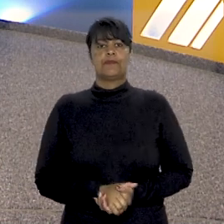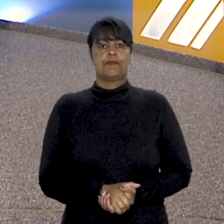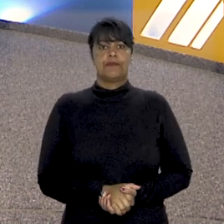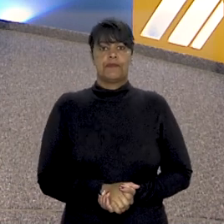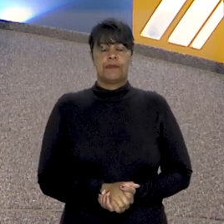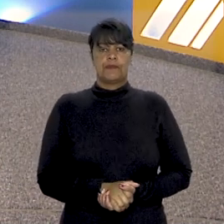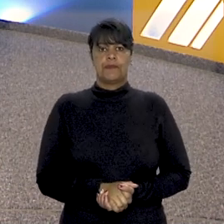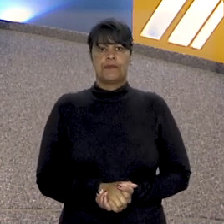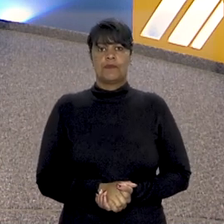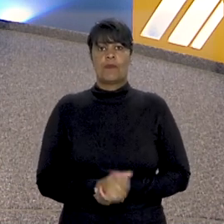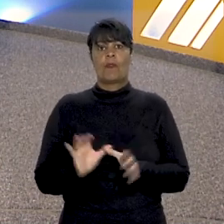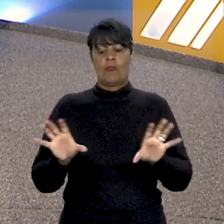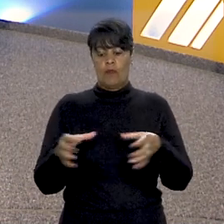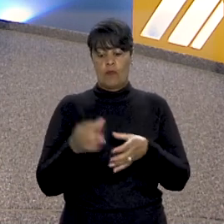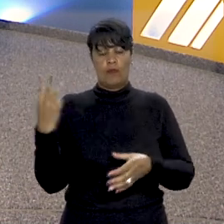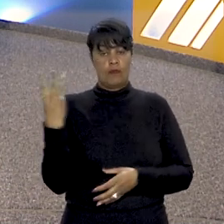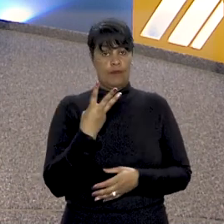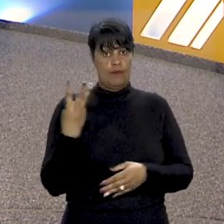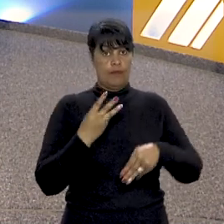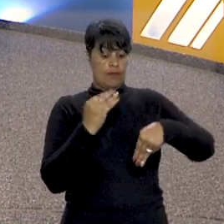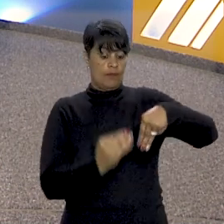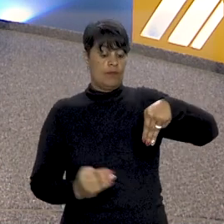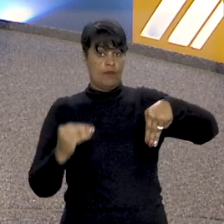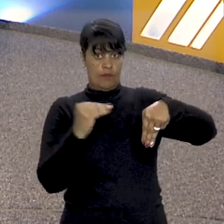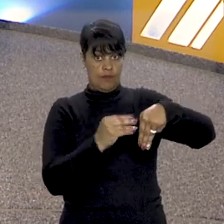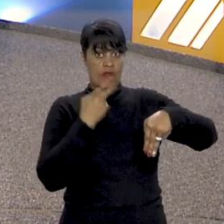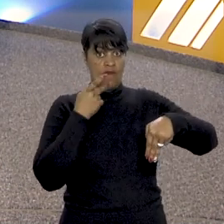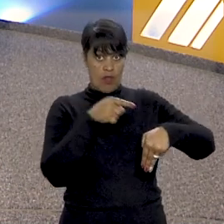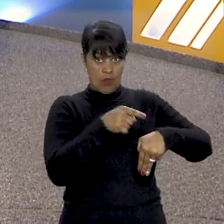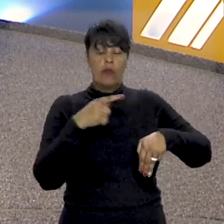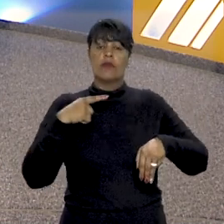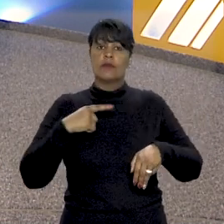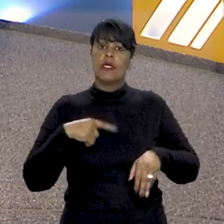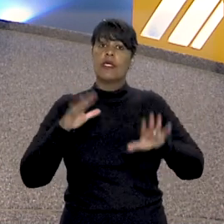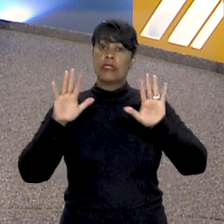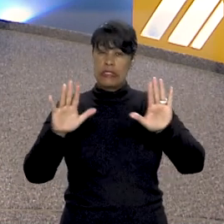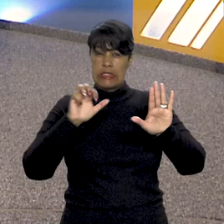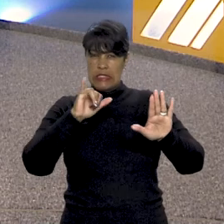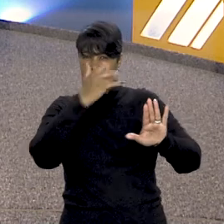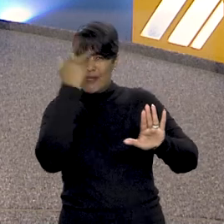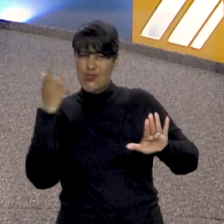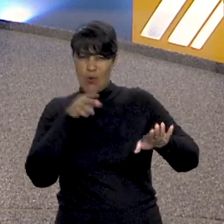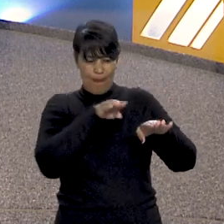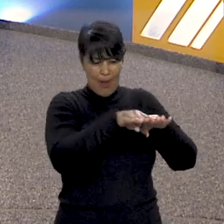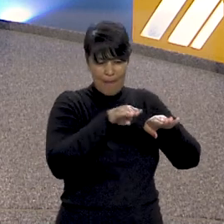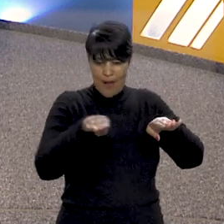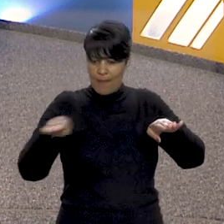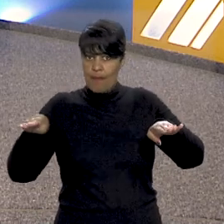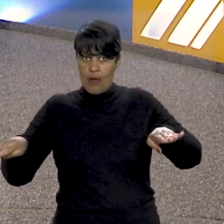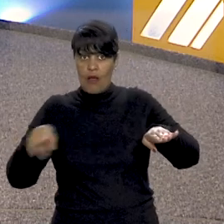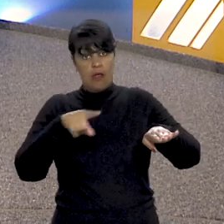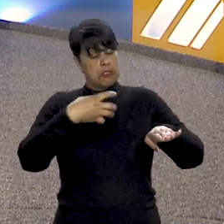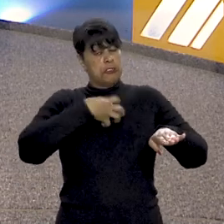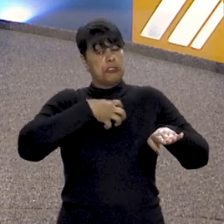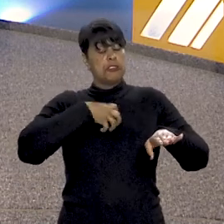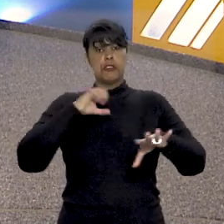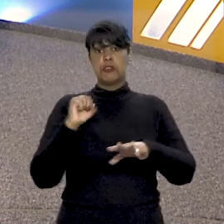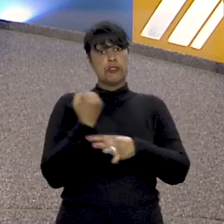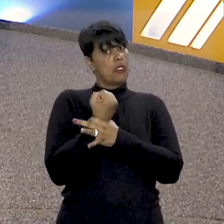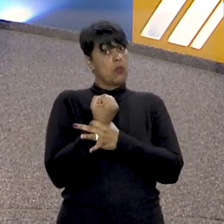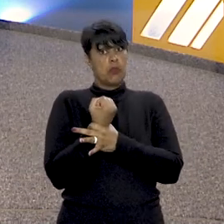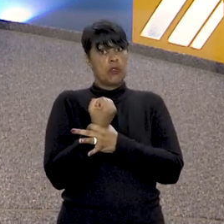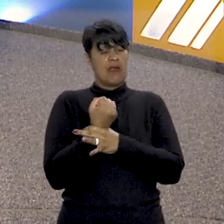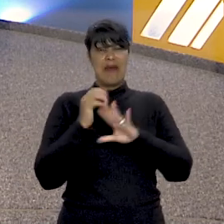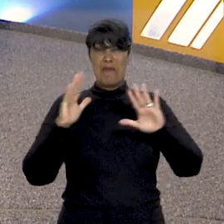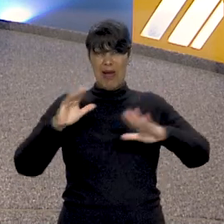ministros da terceira turma, o estacionamento gera legítima expectativa de segurança ao cliente, ainda que a cancela